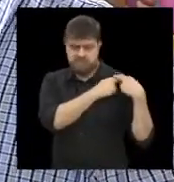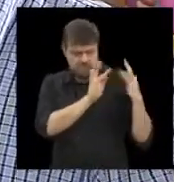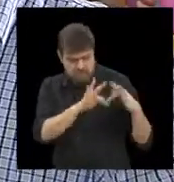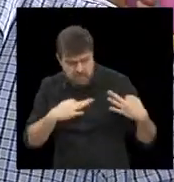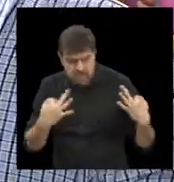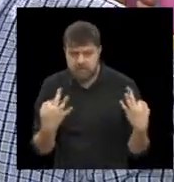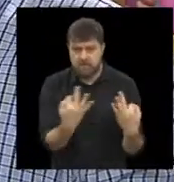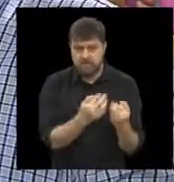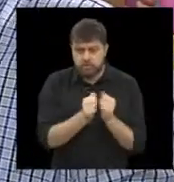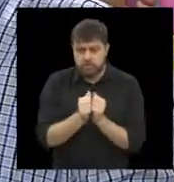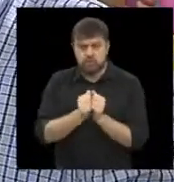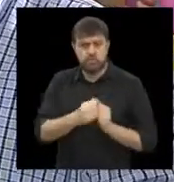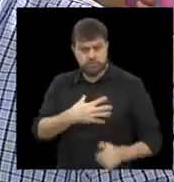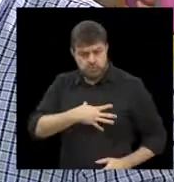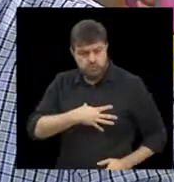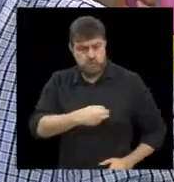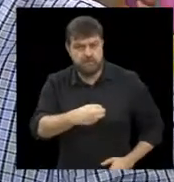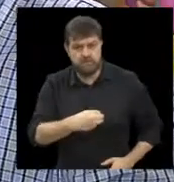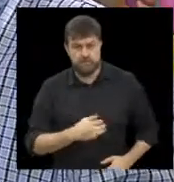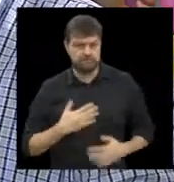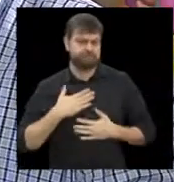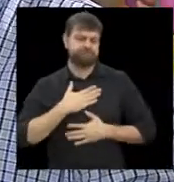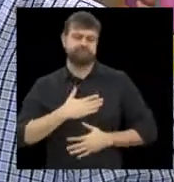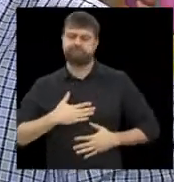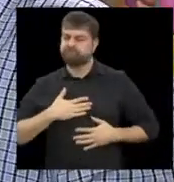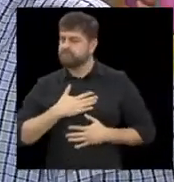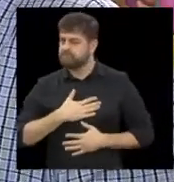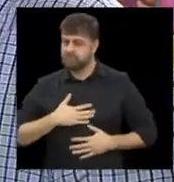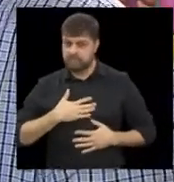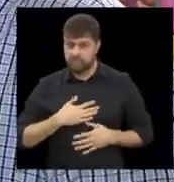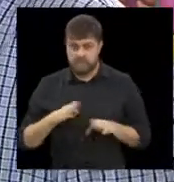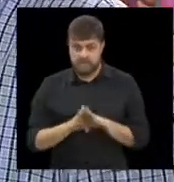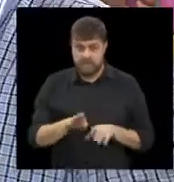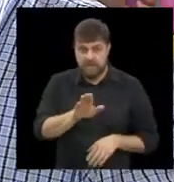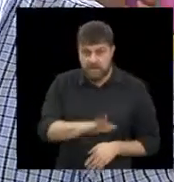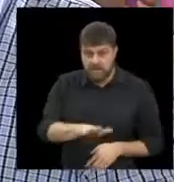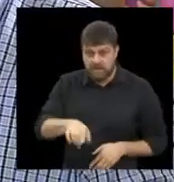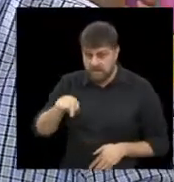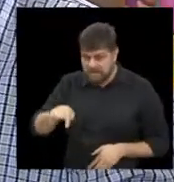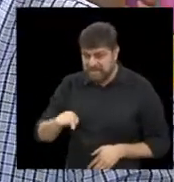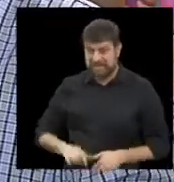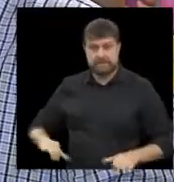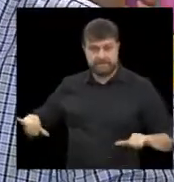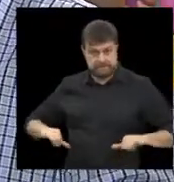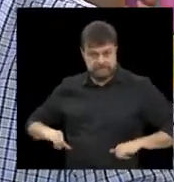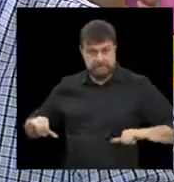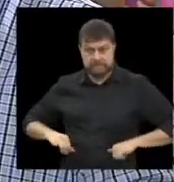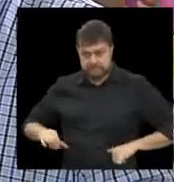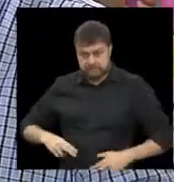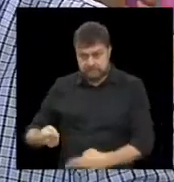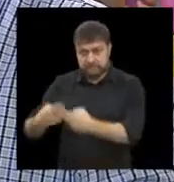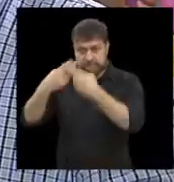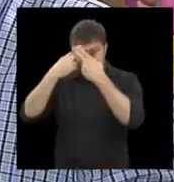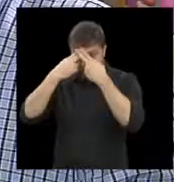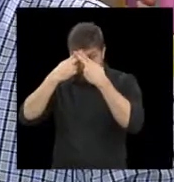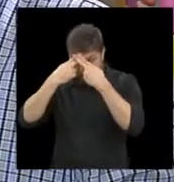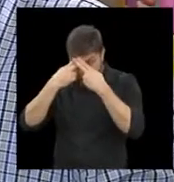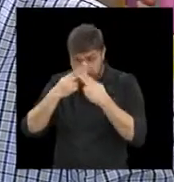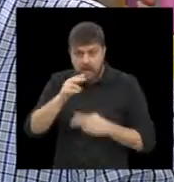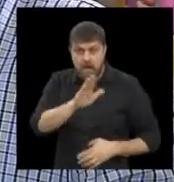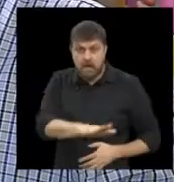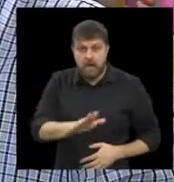família ali, junto com os filhos dela. É muito gratificante você ver as crianças também que sofreram, que passaram pelo que elas passaram,